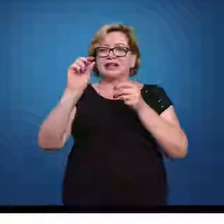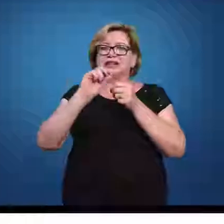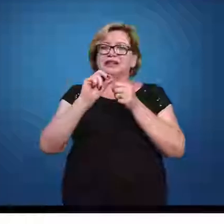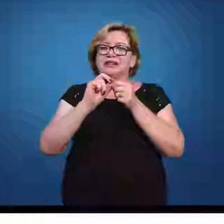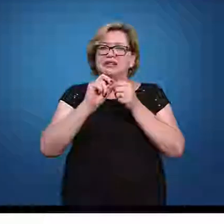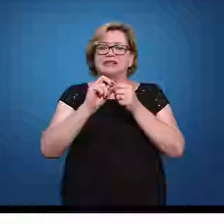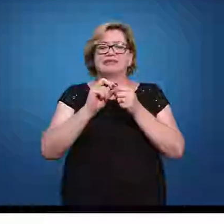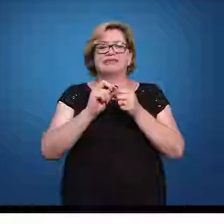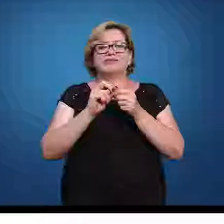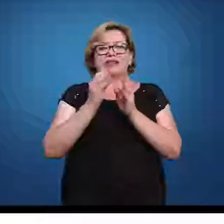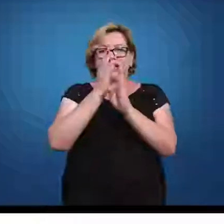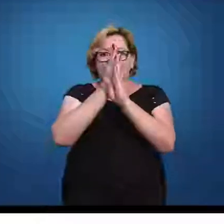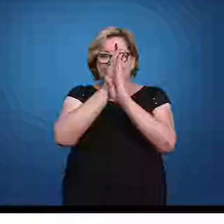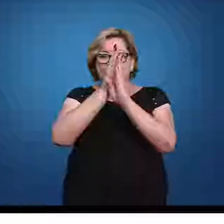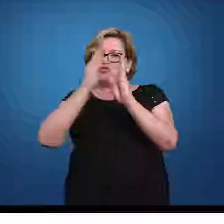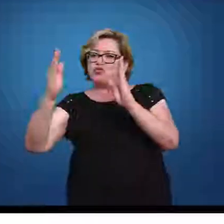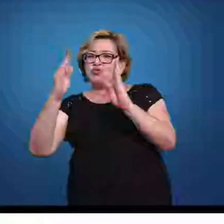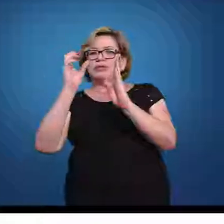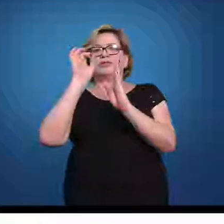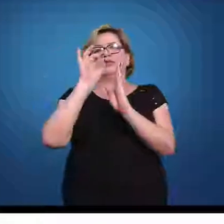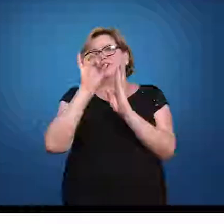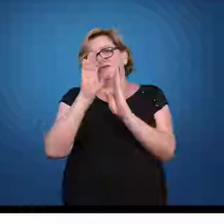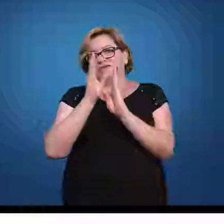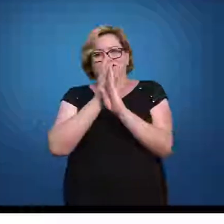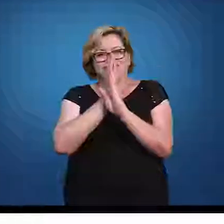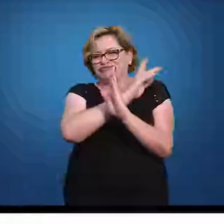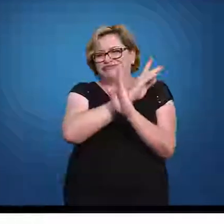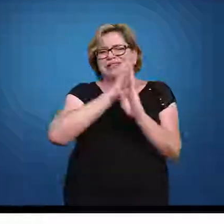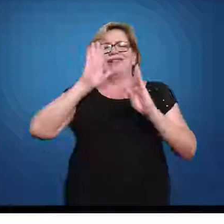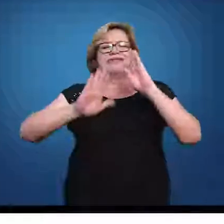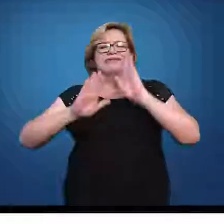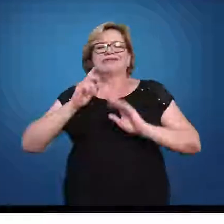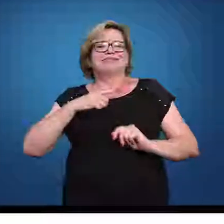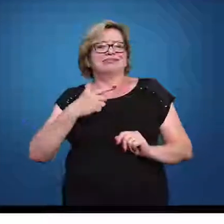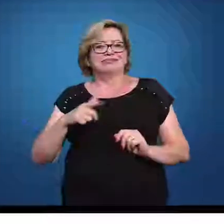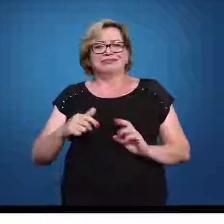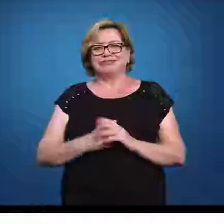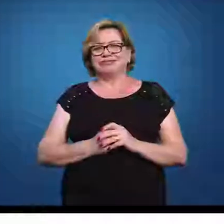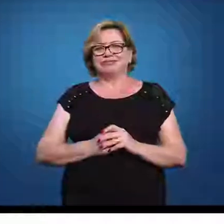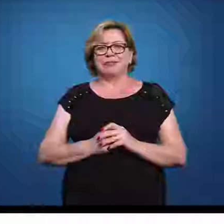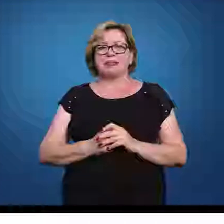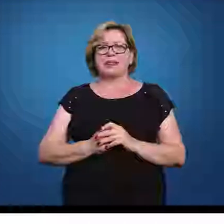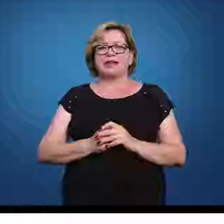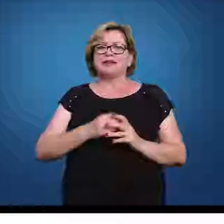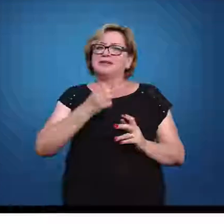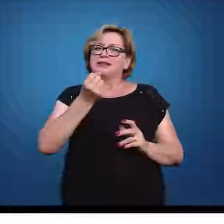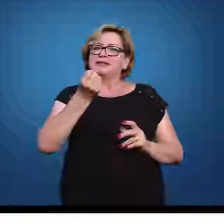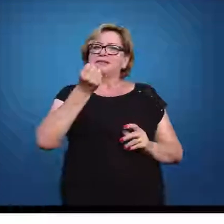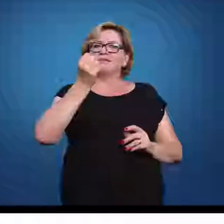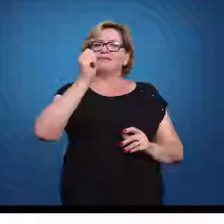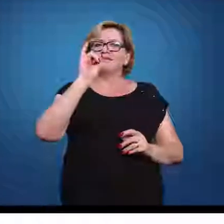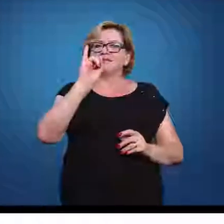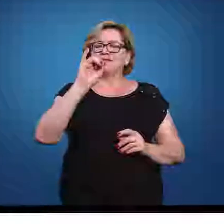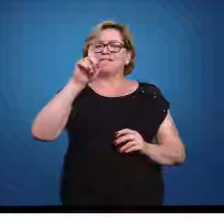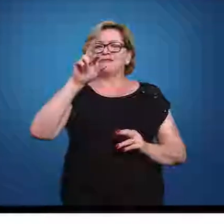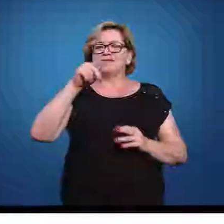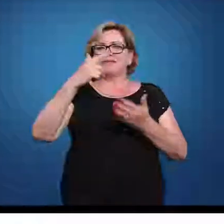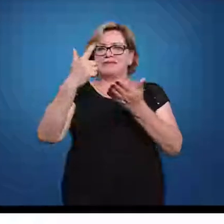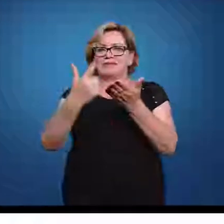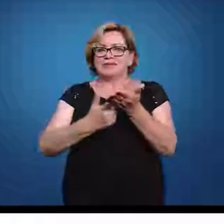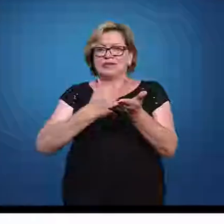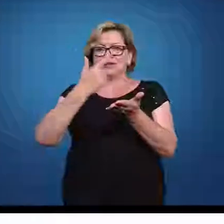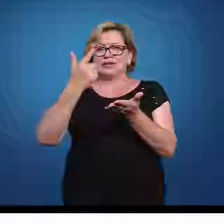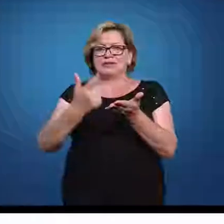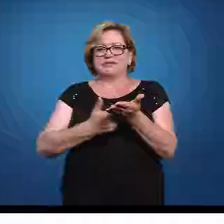é comum a gente ter só um lado na tabela. Então, aqui você vai começar na tua tabela. Se for como vocês têm no livro aí,